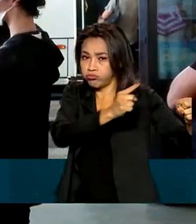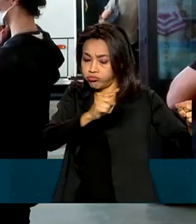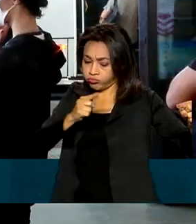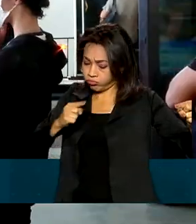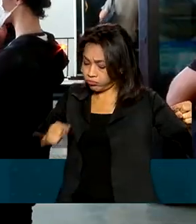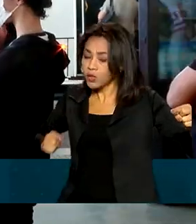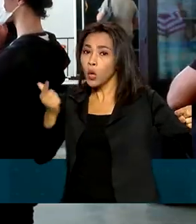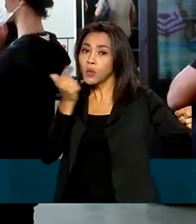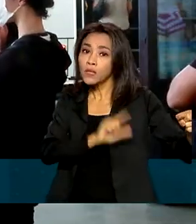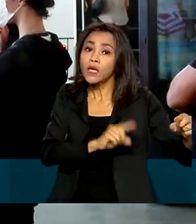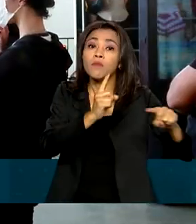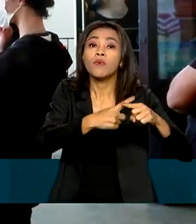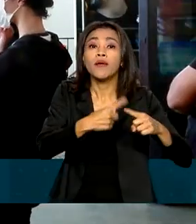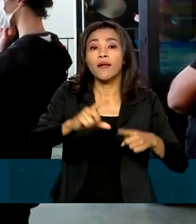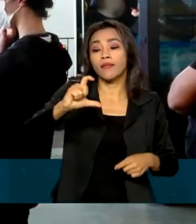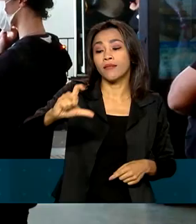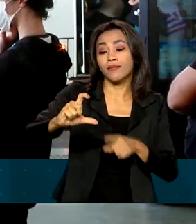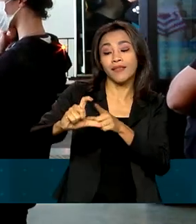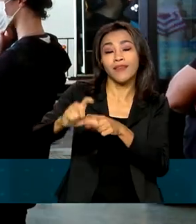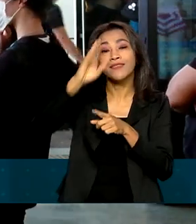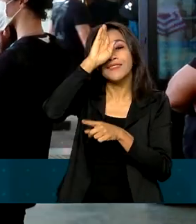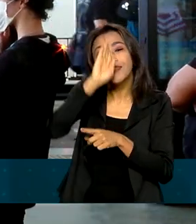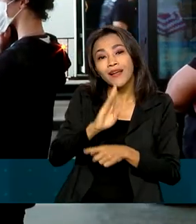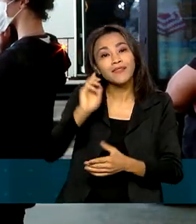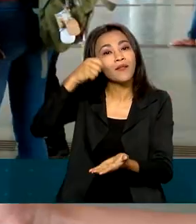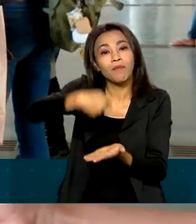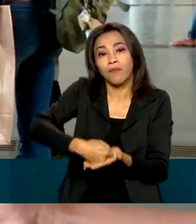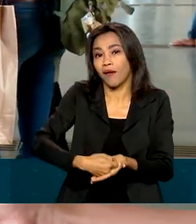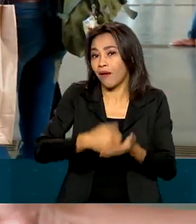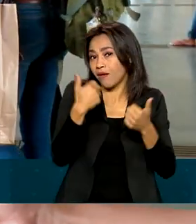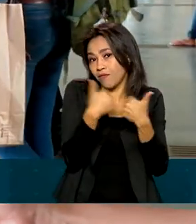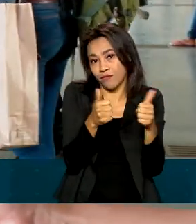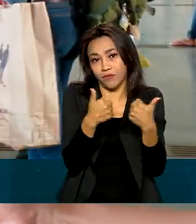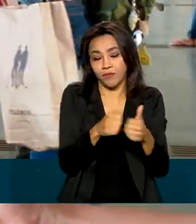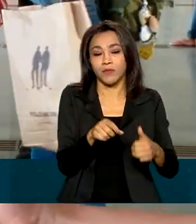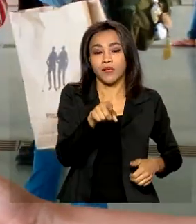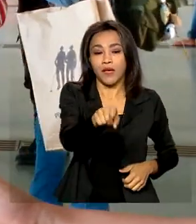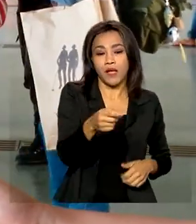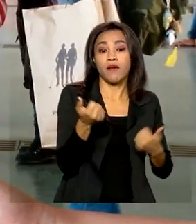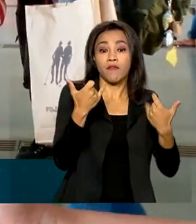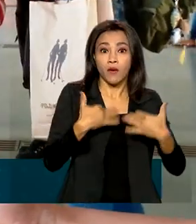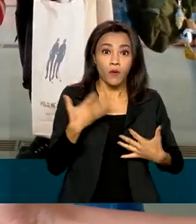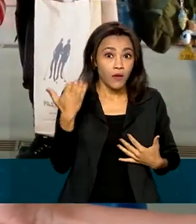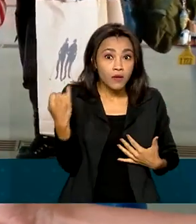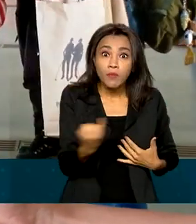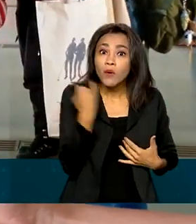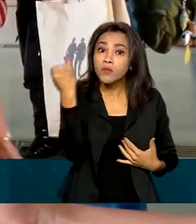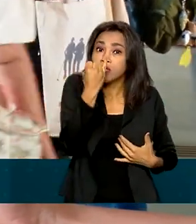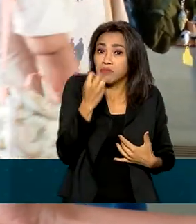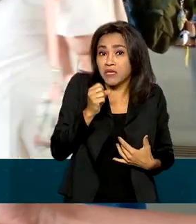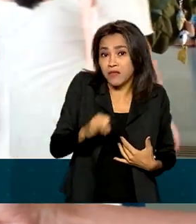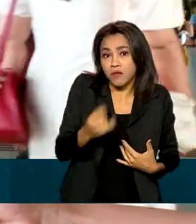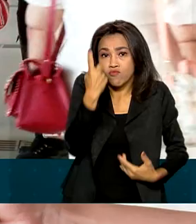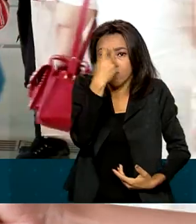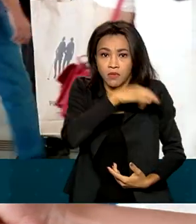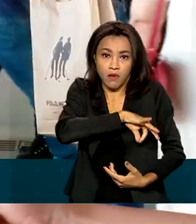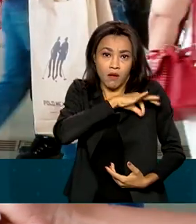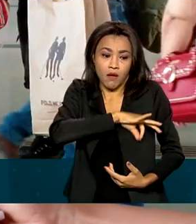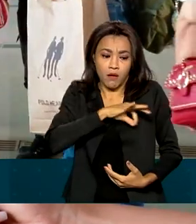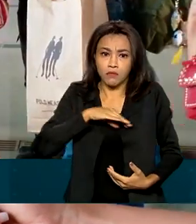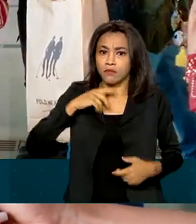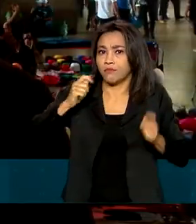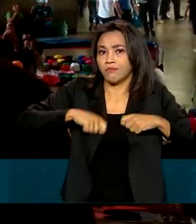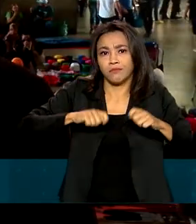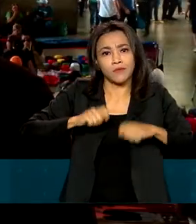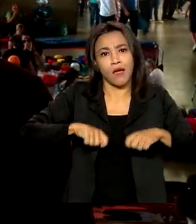possível porque tem o passe livre e não paga passagem. É muito importante porque se não fosse a pessoa que ganha um salário mínimo, não